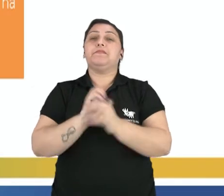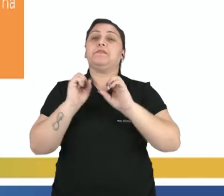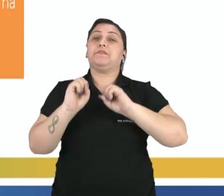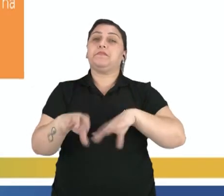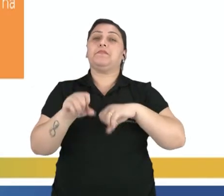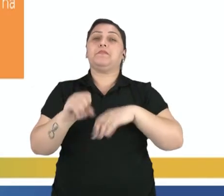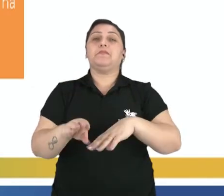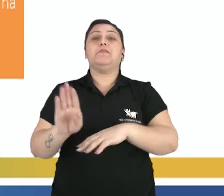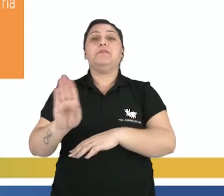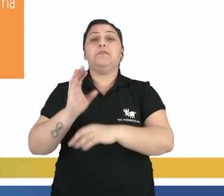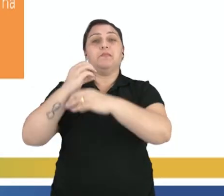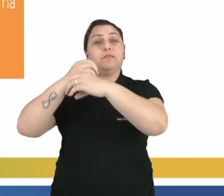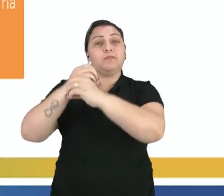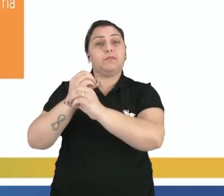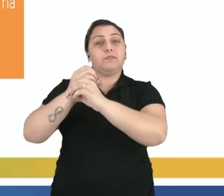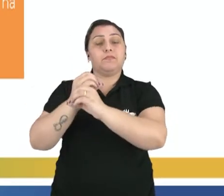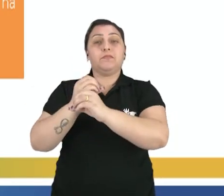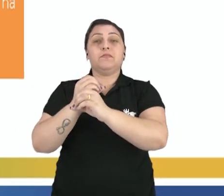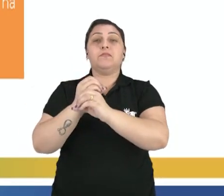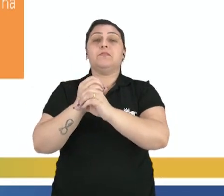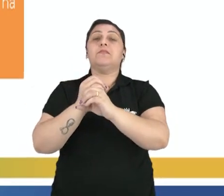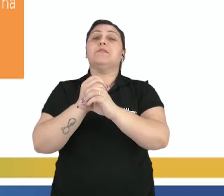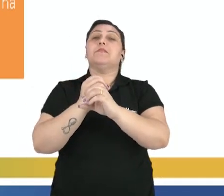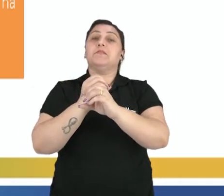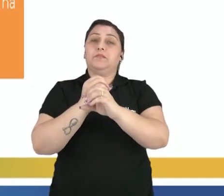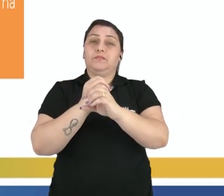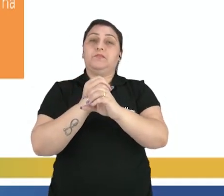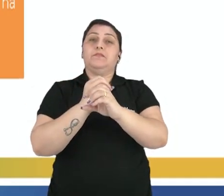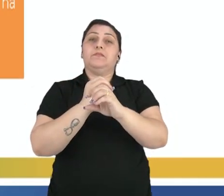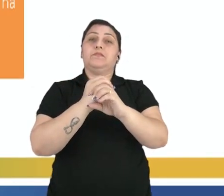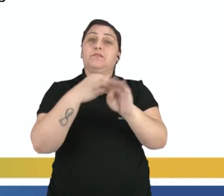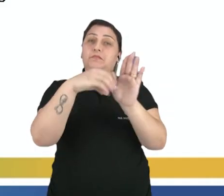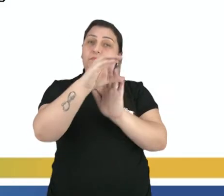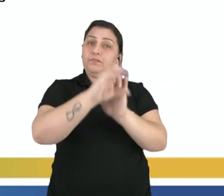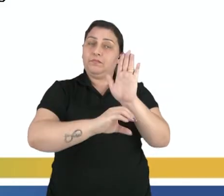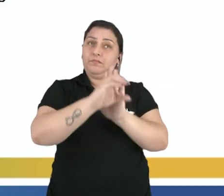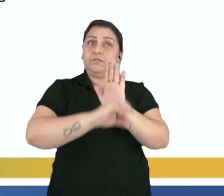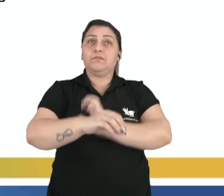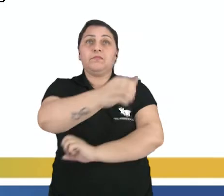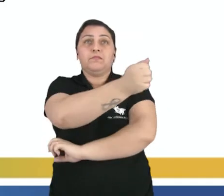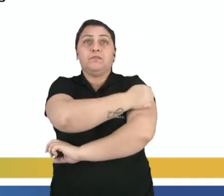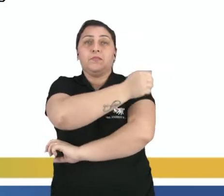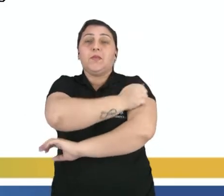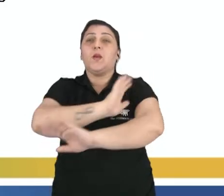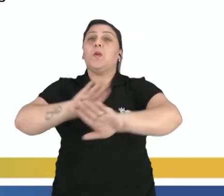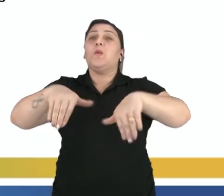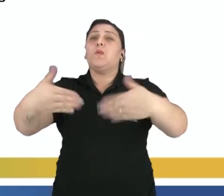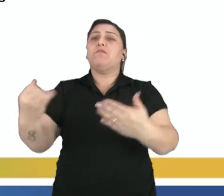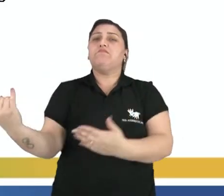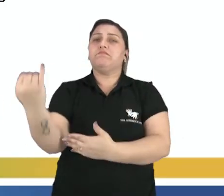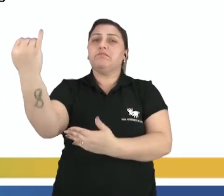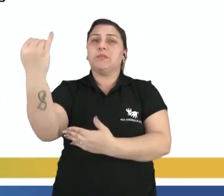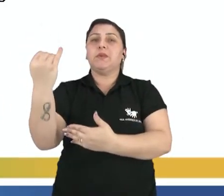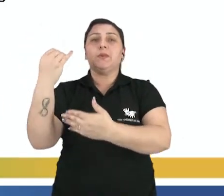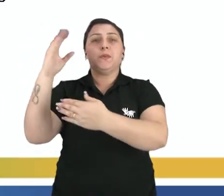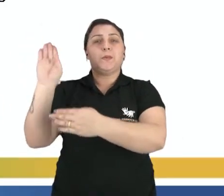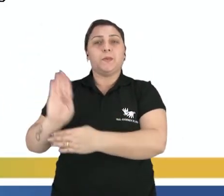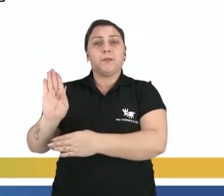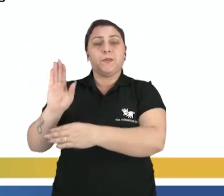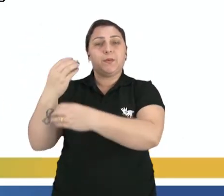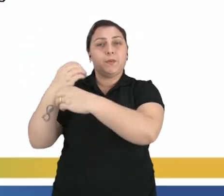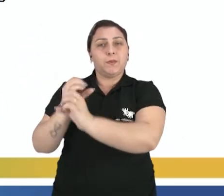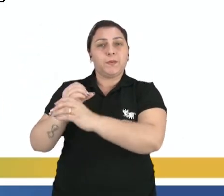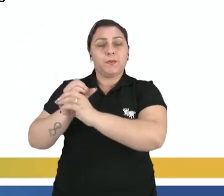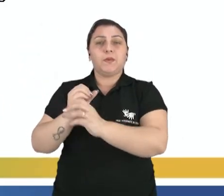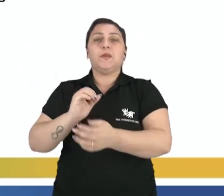essa biotecnologia, né? Os conceitos da biotecnologia para os alunos. Bom, qual que a importância da biotecnologia, então?